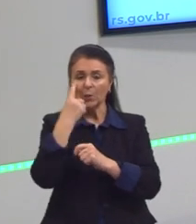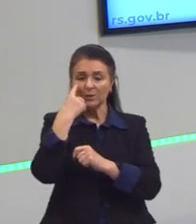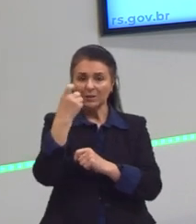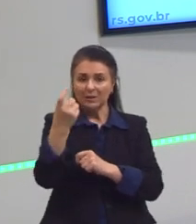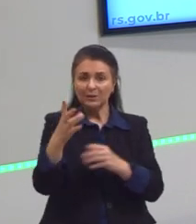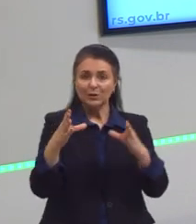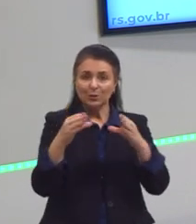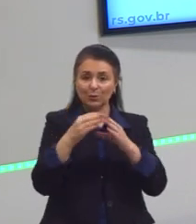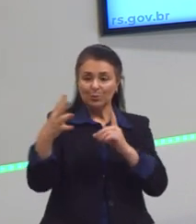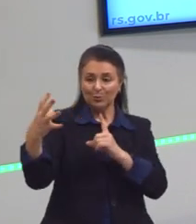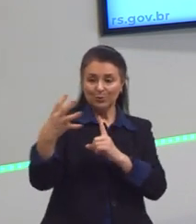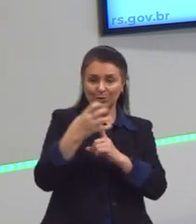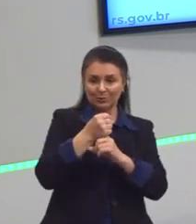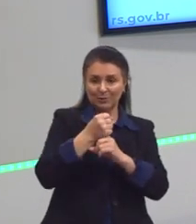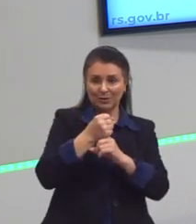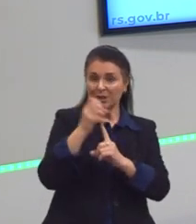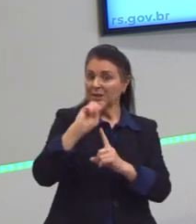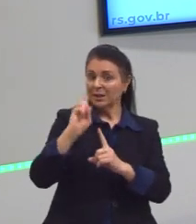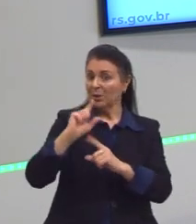dos trabalhadores.